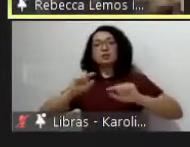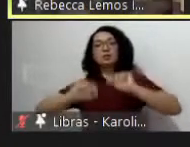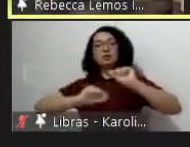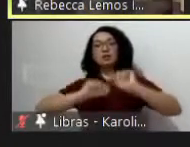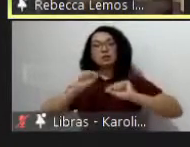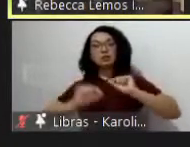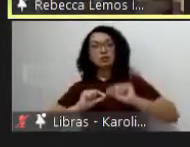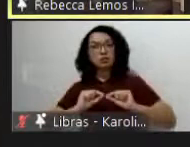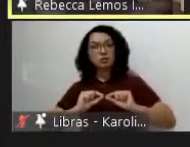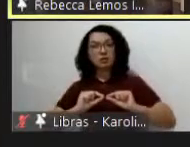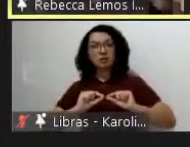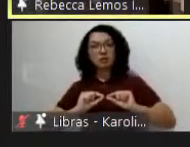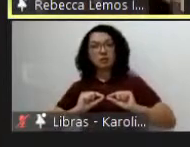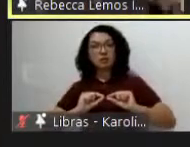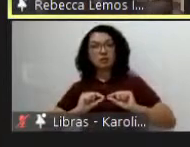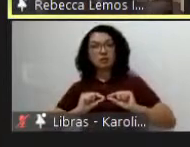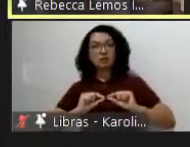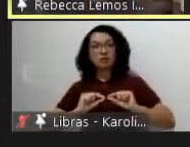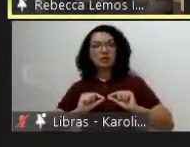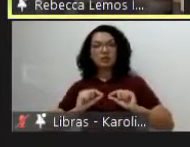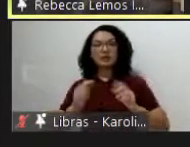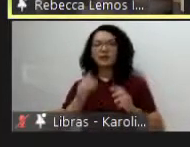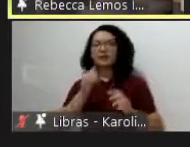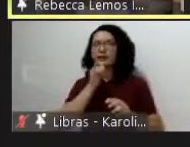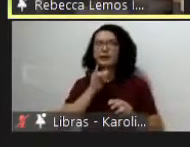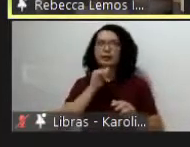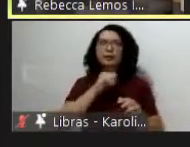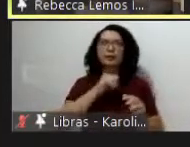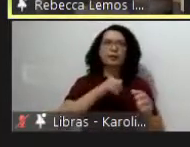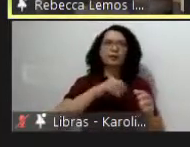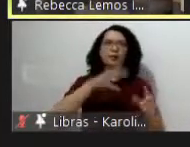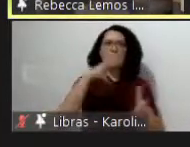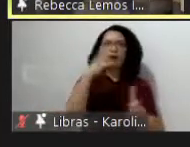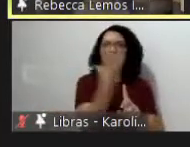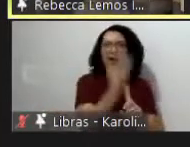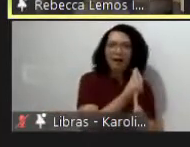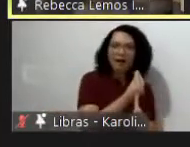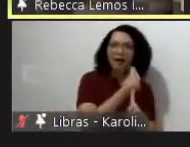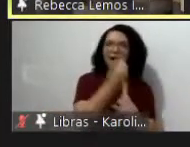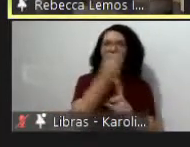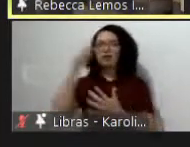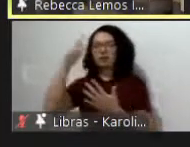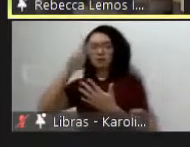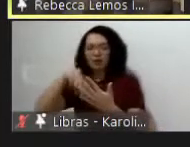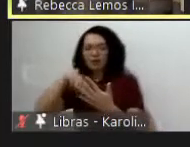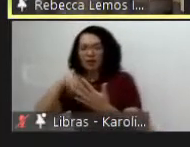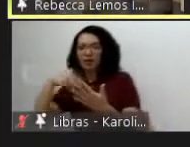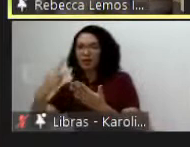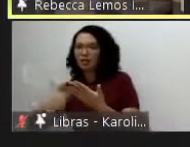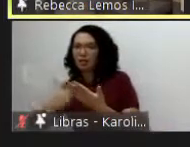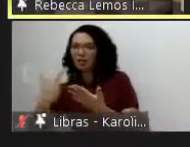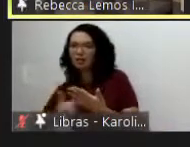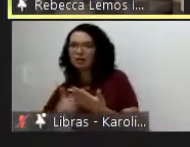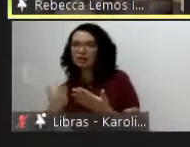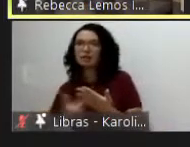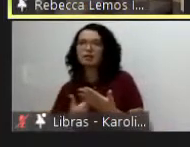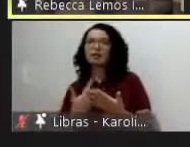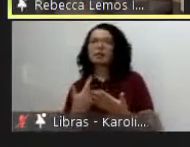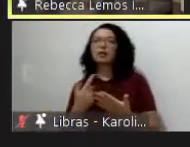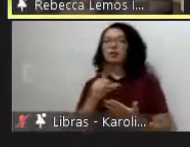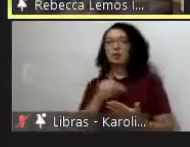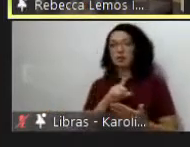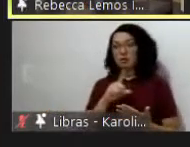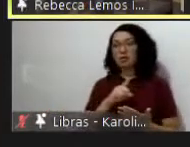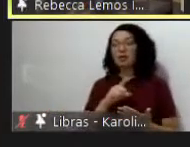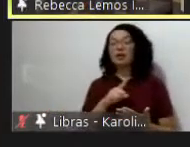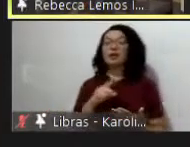áreas inclusive arte literatura mas é uma dificuldade enorme que por mais que haja um discurso que a